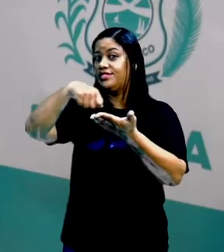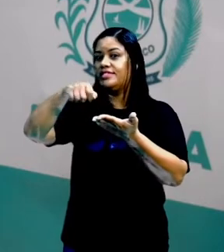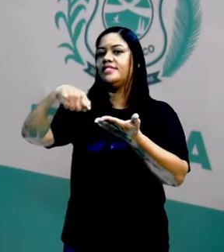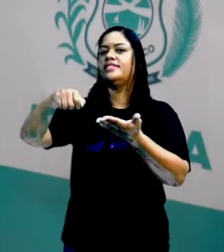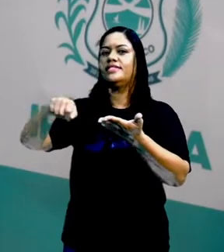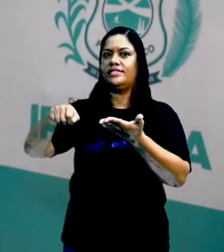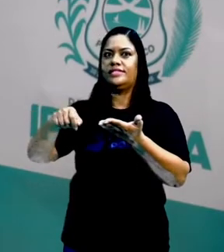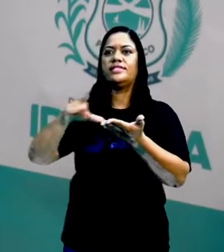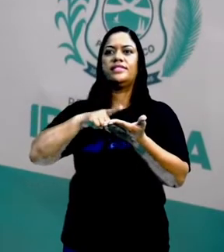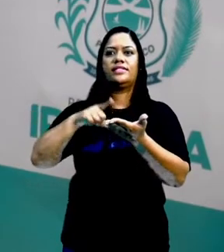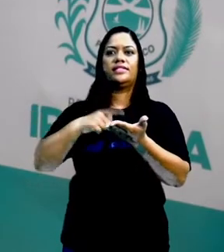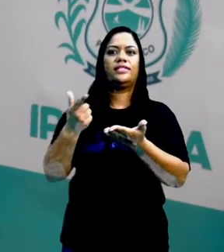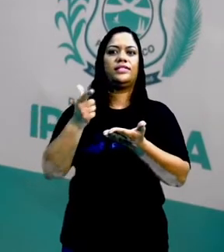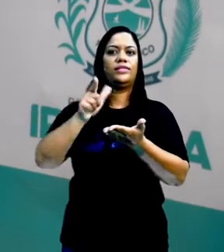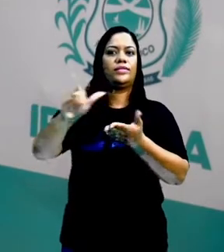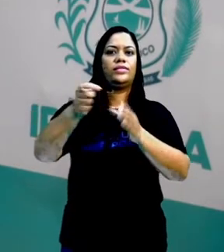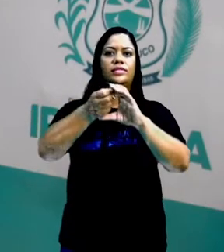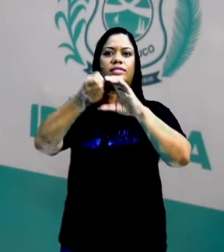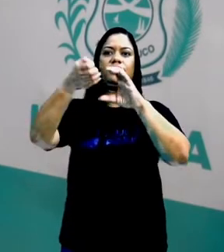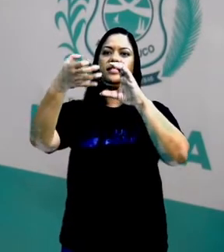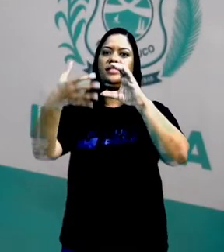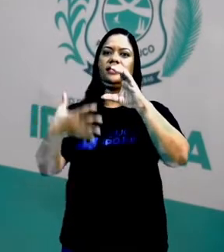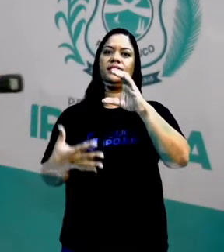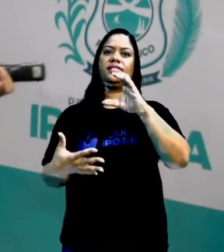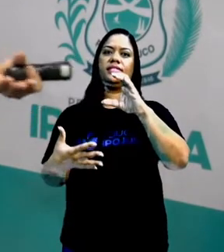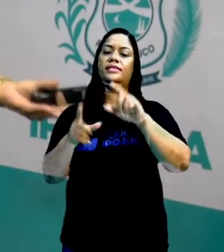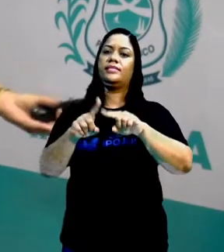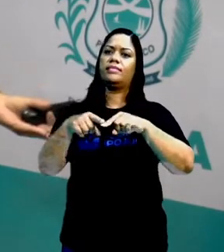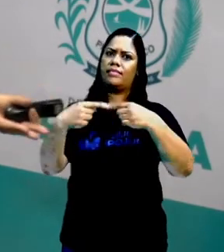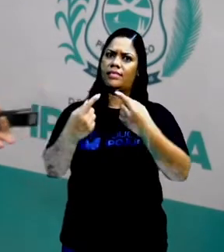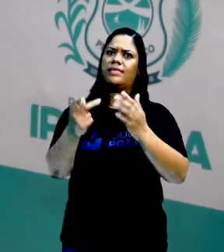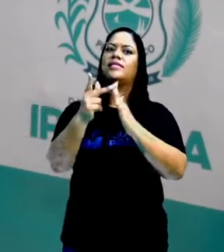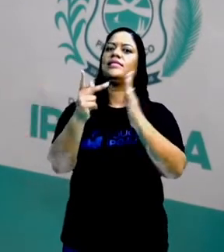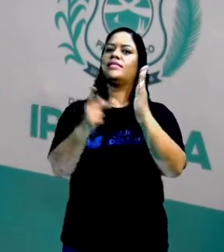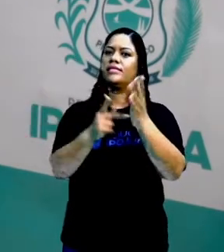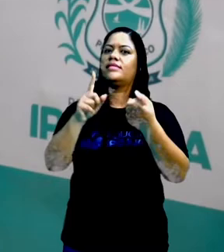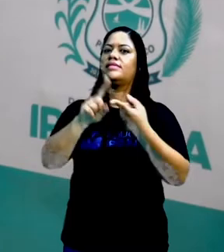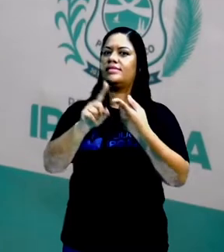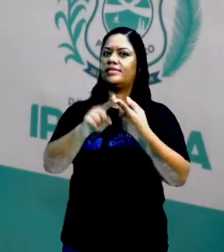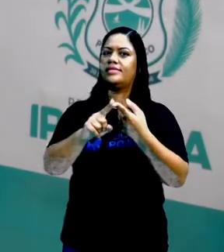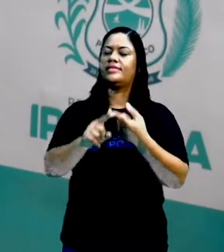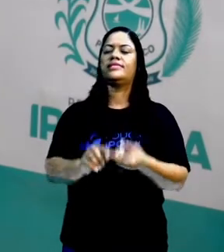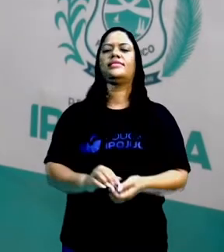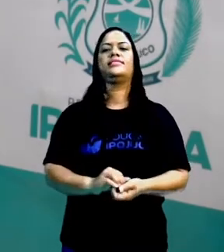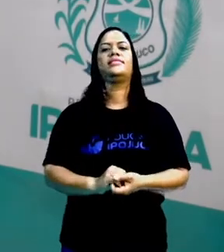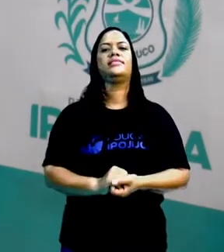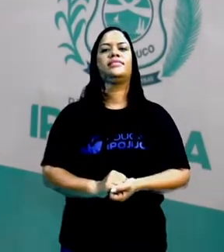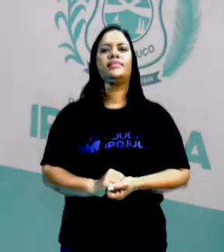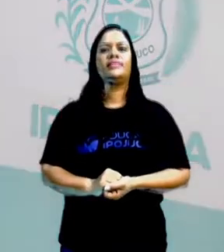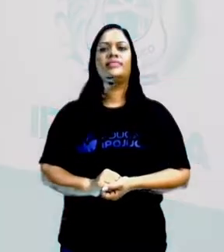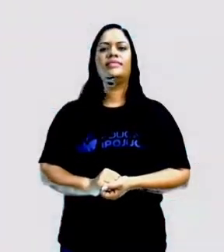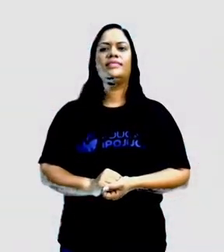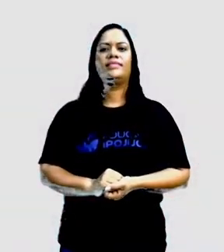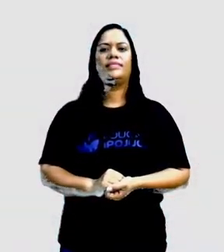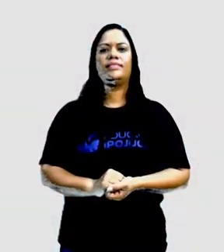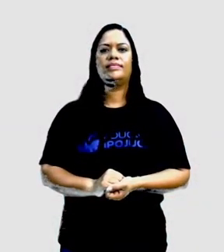segue uma outra característica. Mas são poemas, tá, gente? Então, olha só.